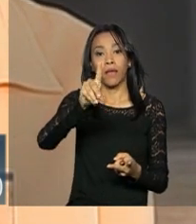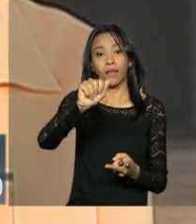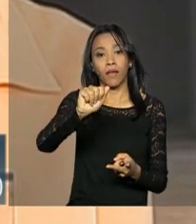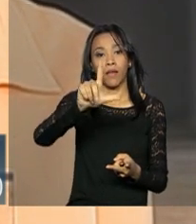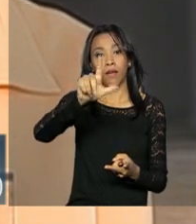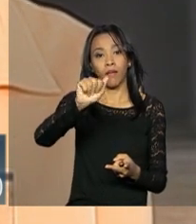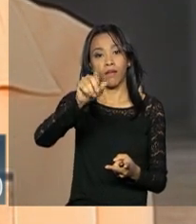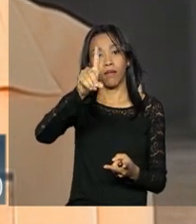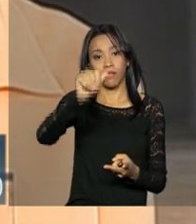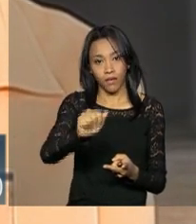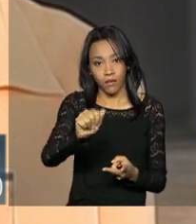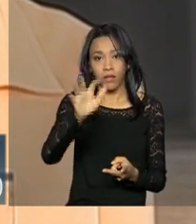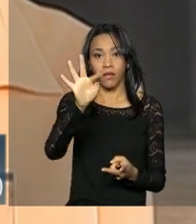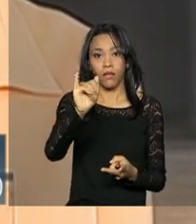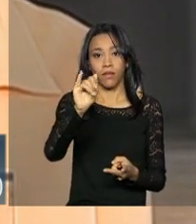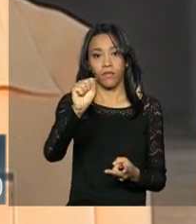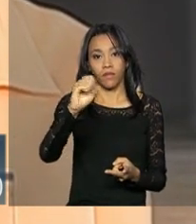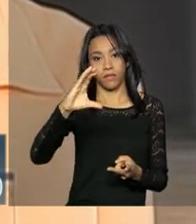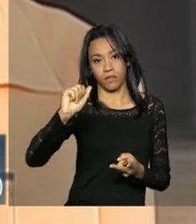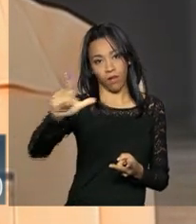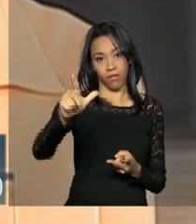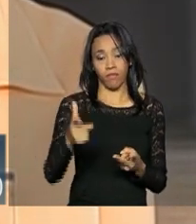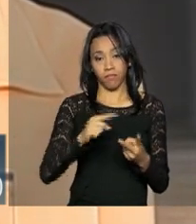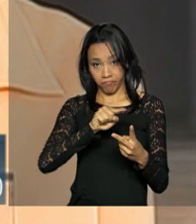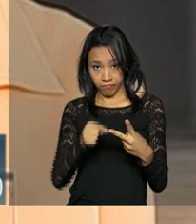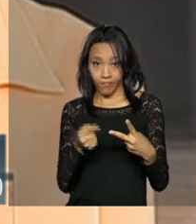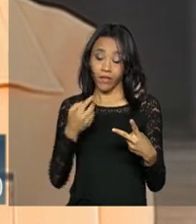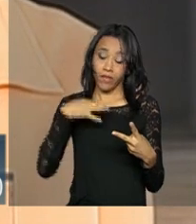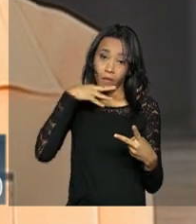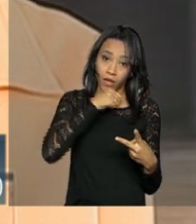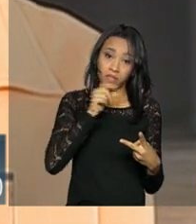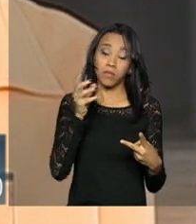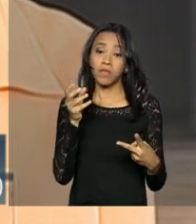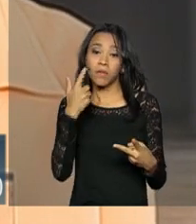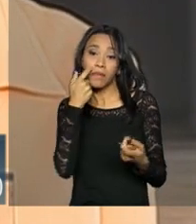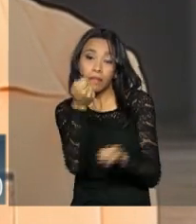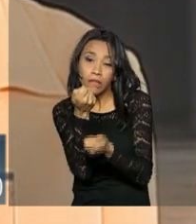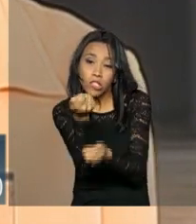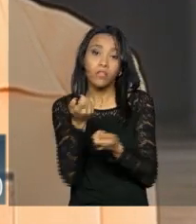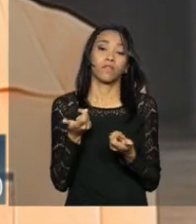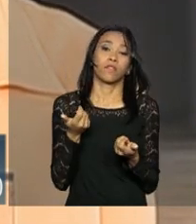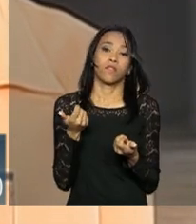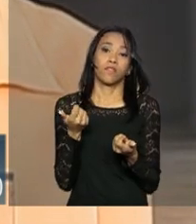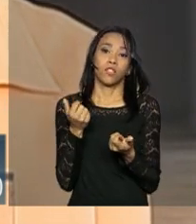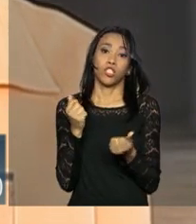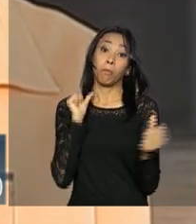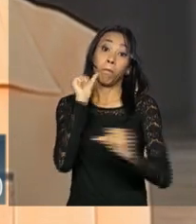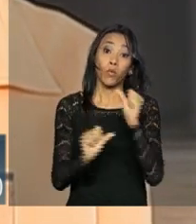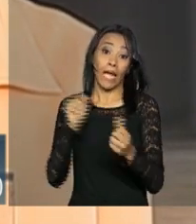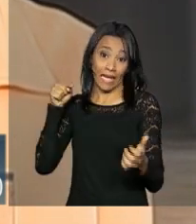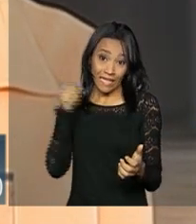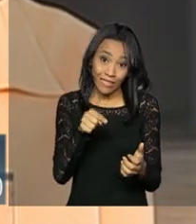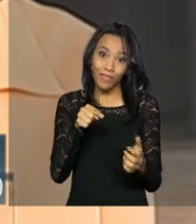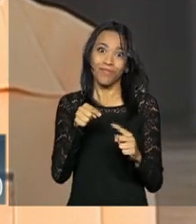qualquer tentativa de transformar isso em motivo